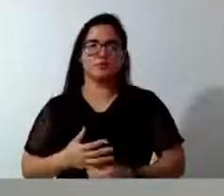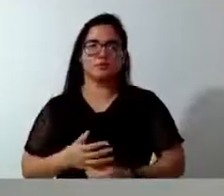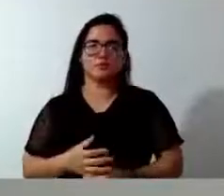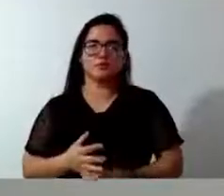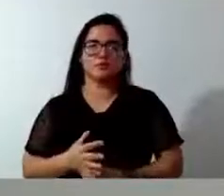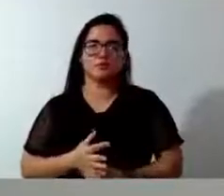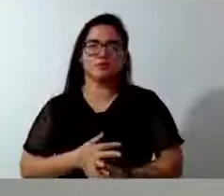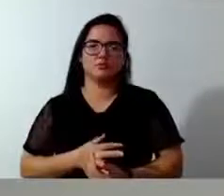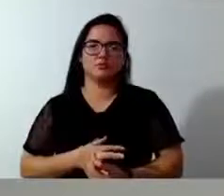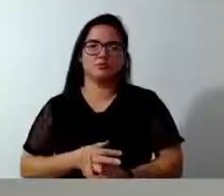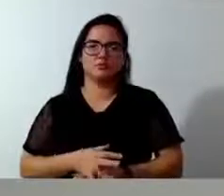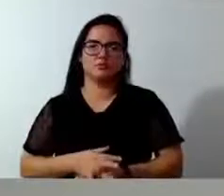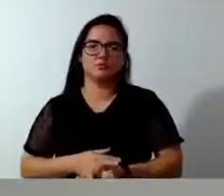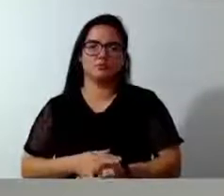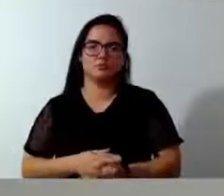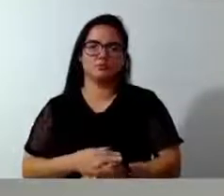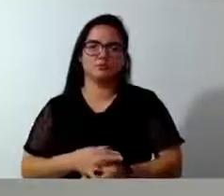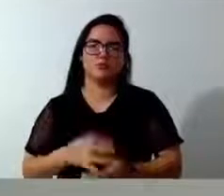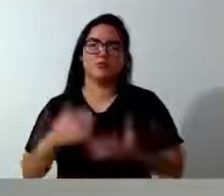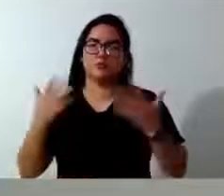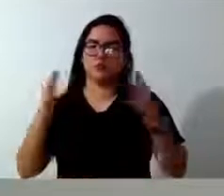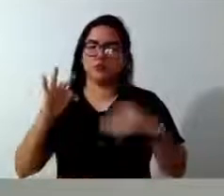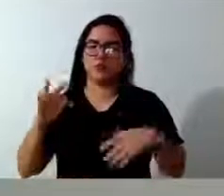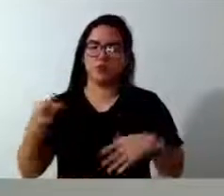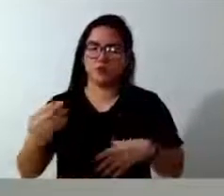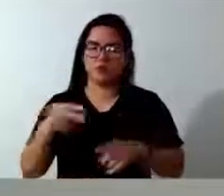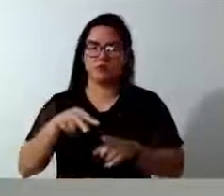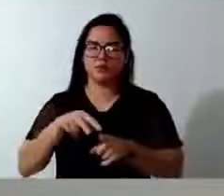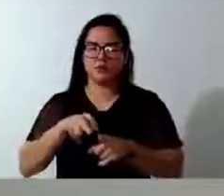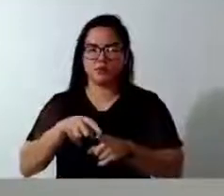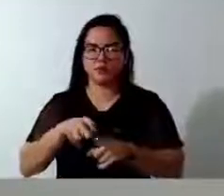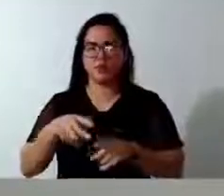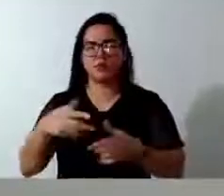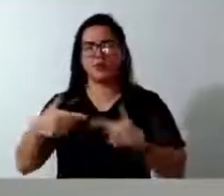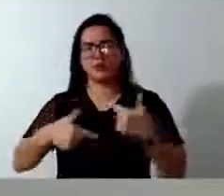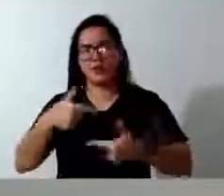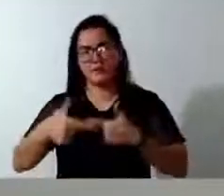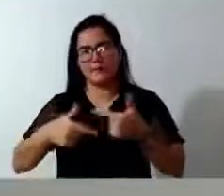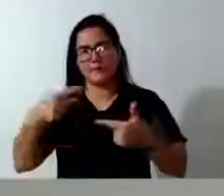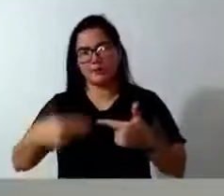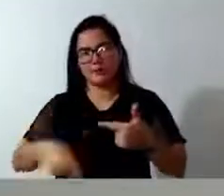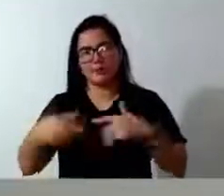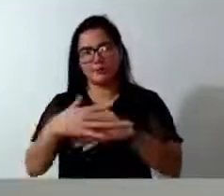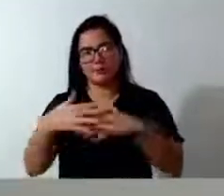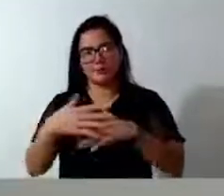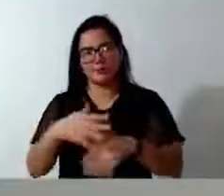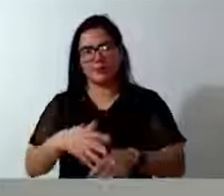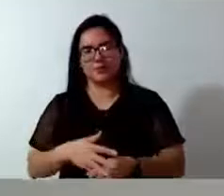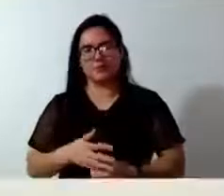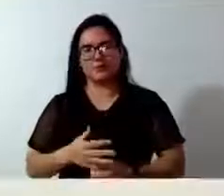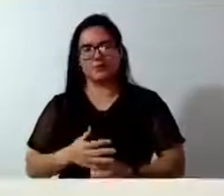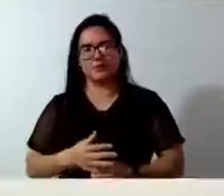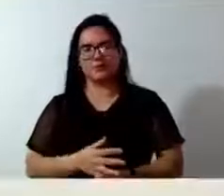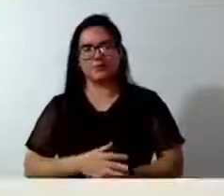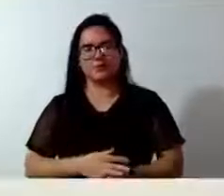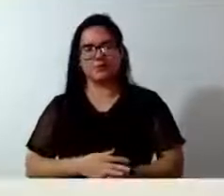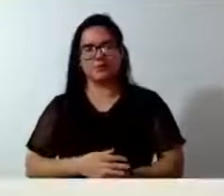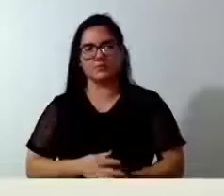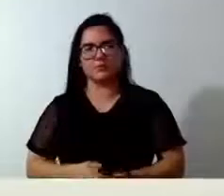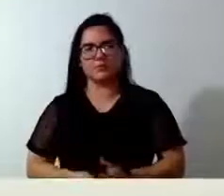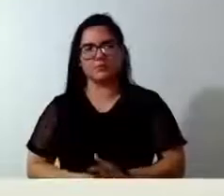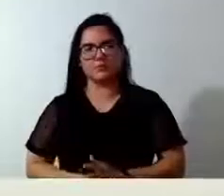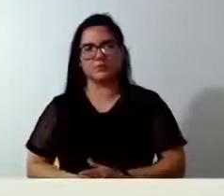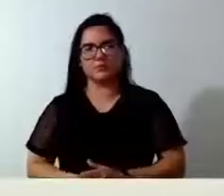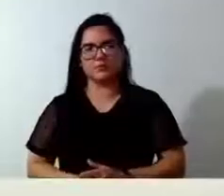parabenizar todos os skatistas que atuam aqui no nosso município. Quer uma parte, vereador? Obrigado pela parte, vereador.